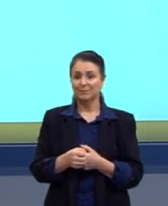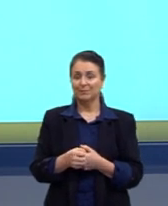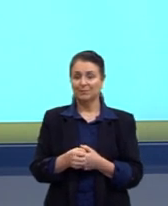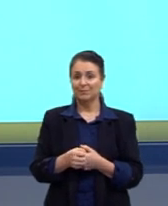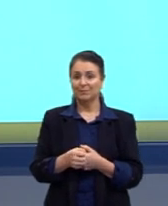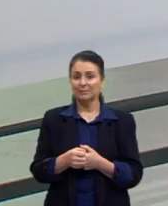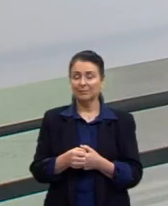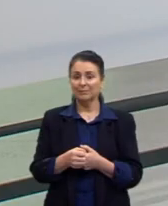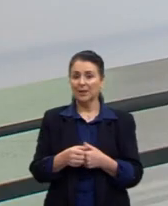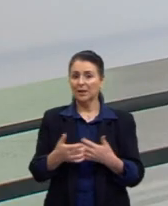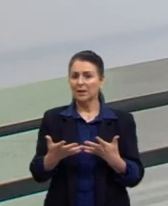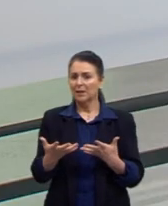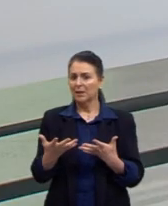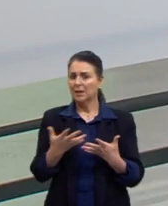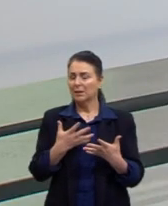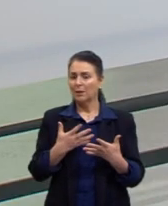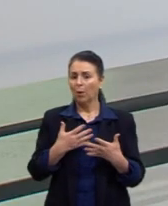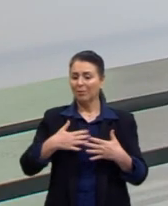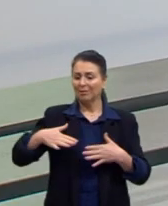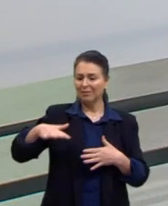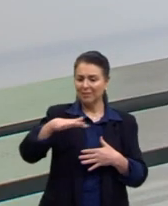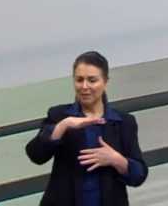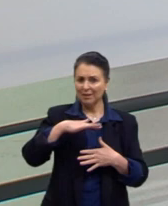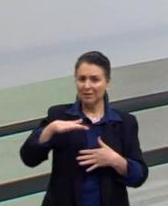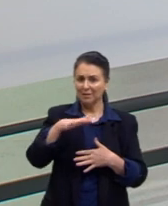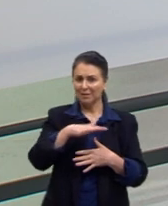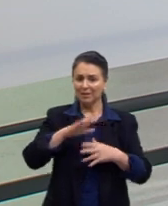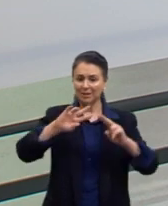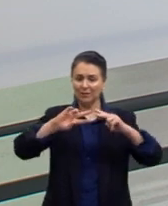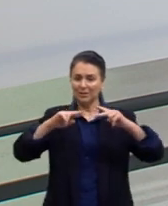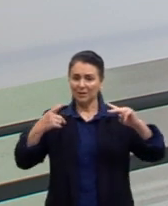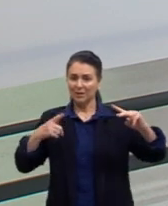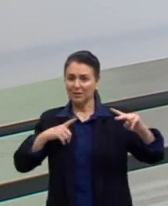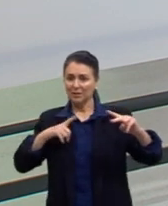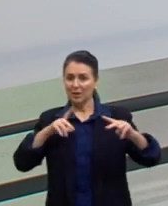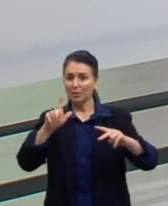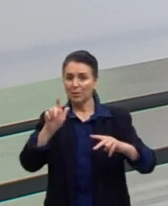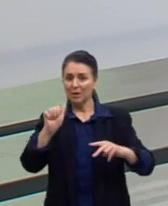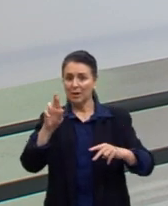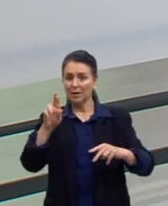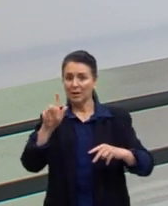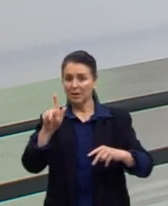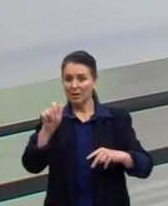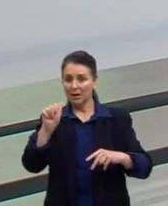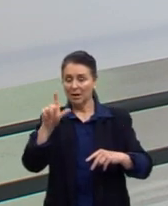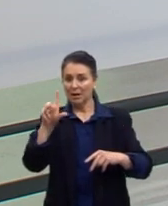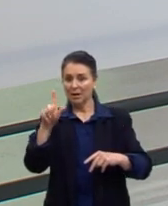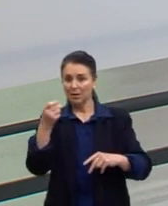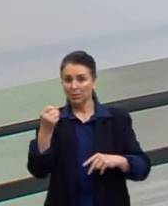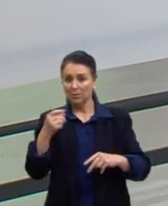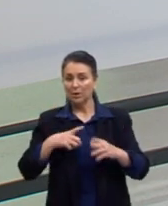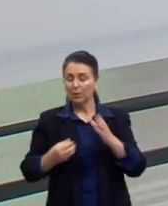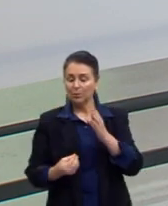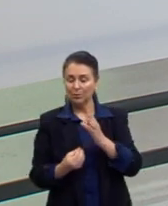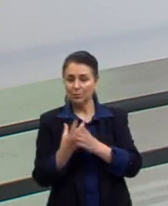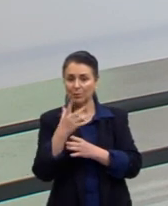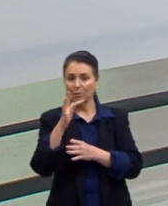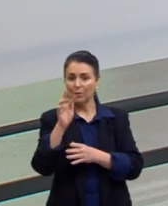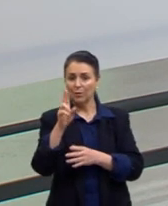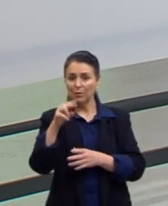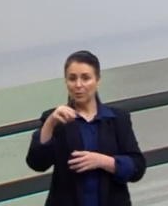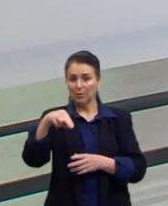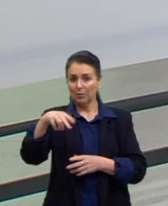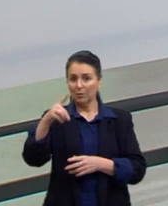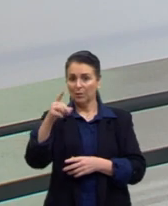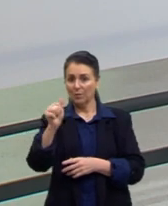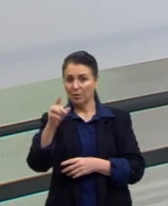Então, dentro da deriva genética, nós temos o efeito gargalo e também o efeito fundador, que são dois